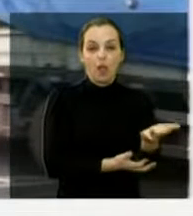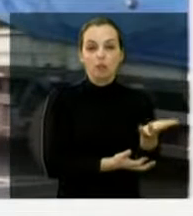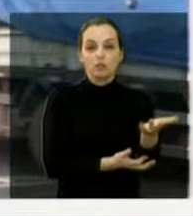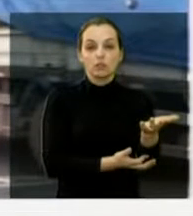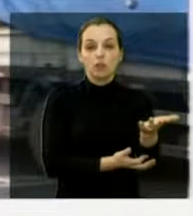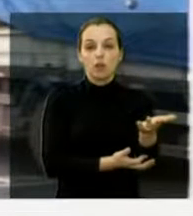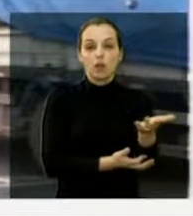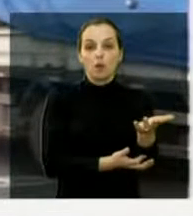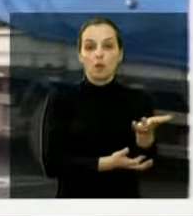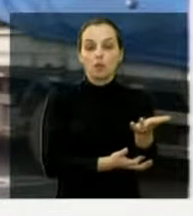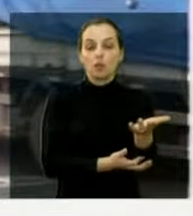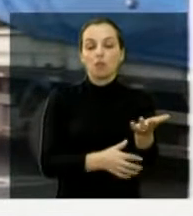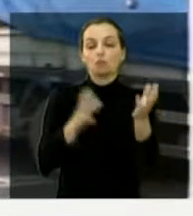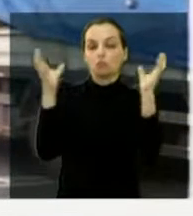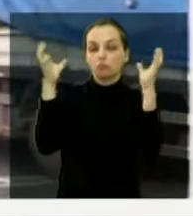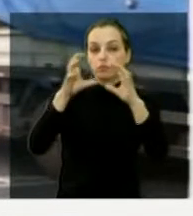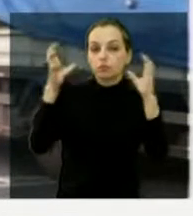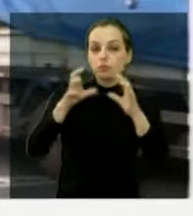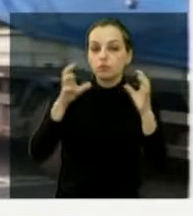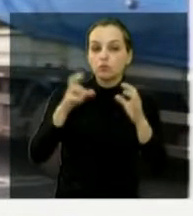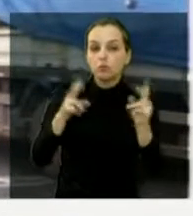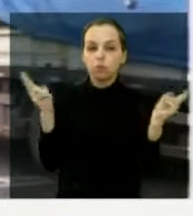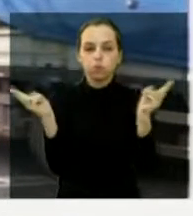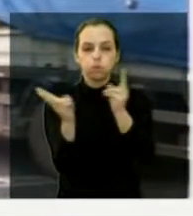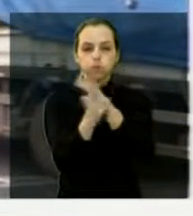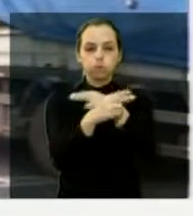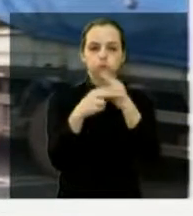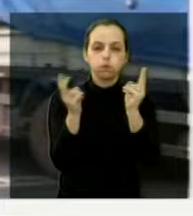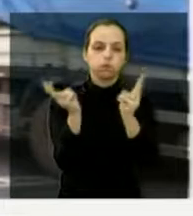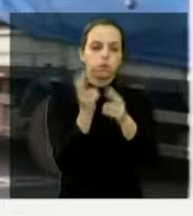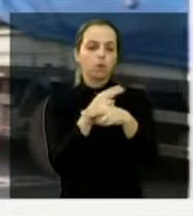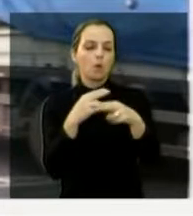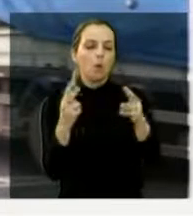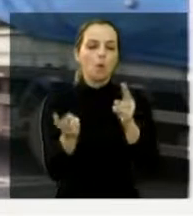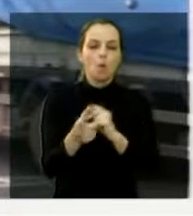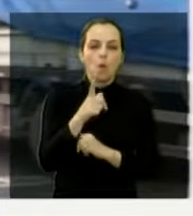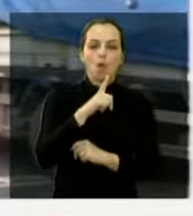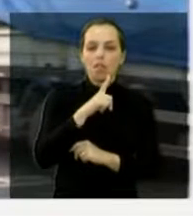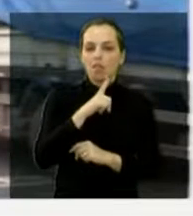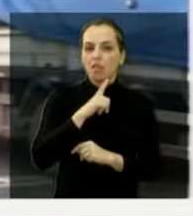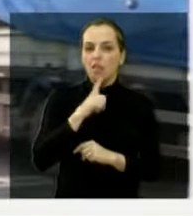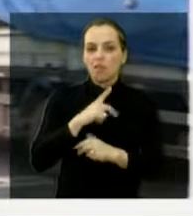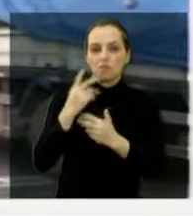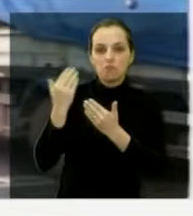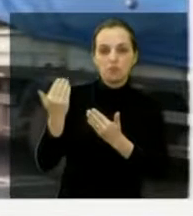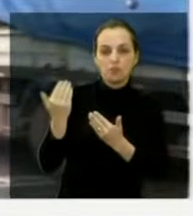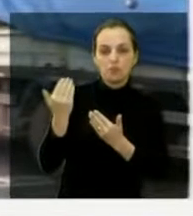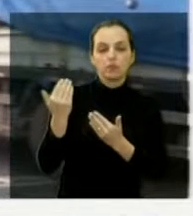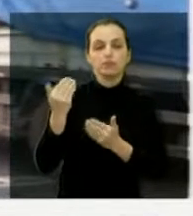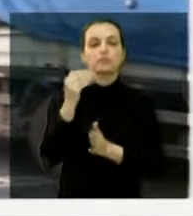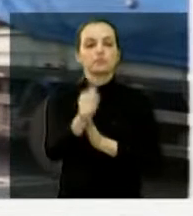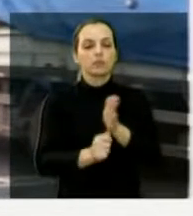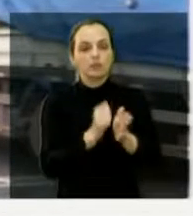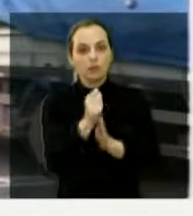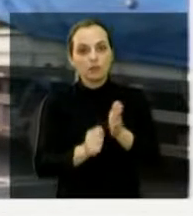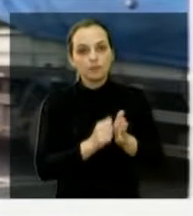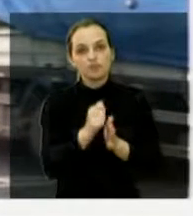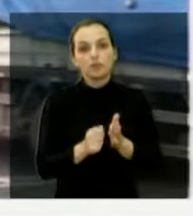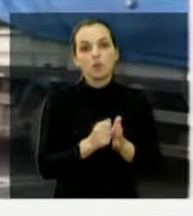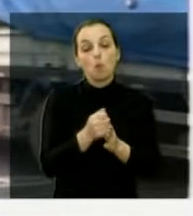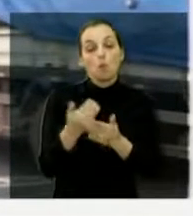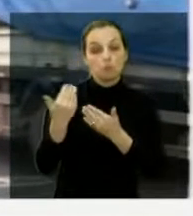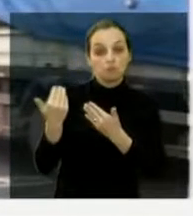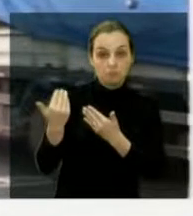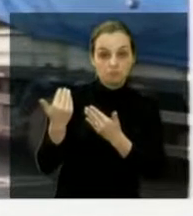vendavais. Já tivemos vários acidentes aqui na cidade de Araraquara, no Estado, no Brasil. E nós temos aqui um dos